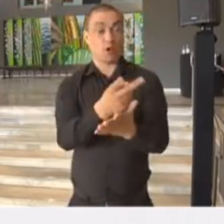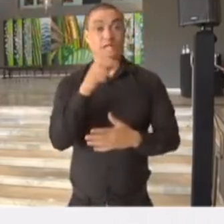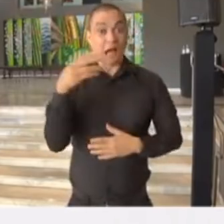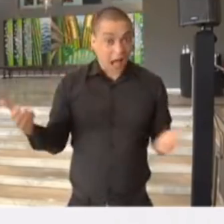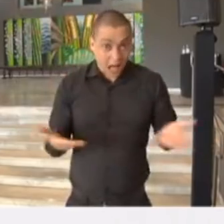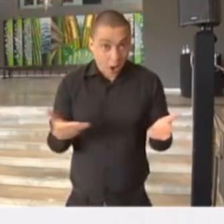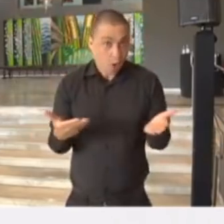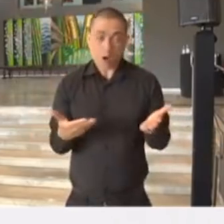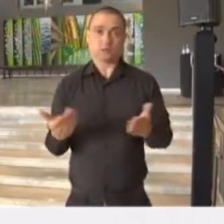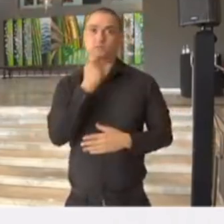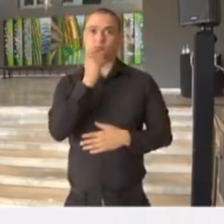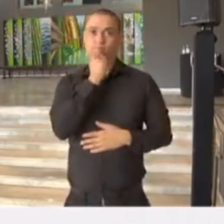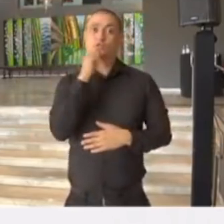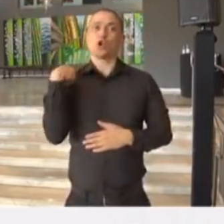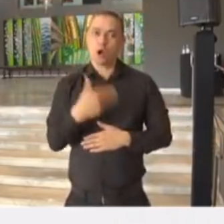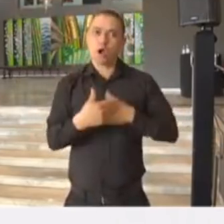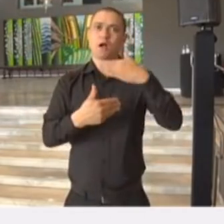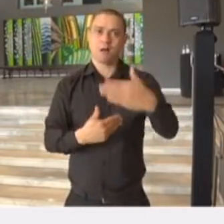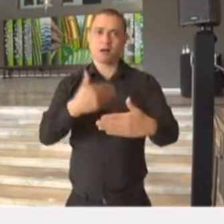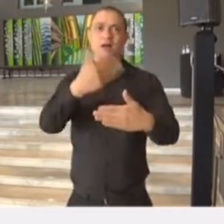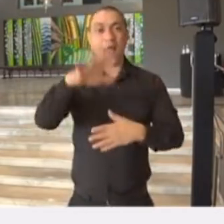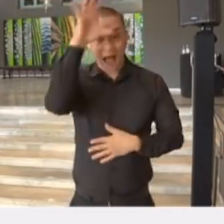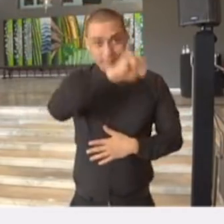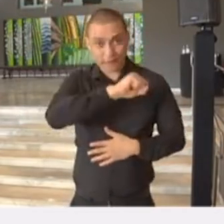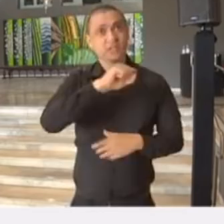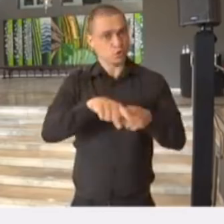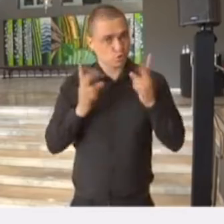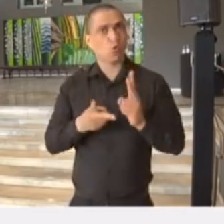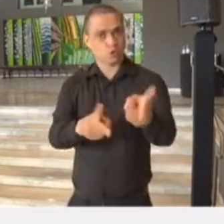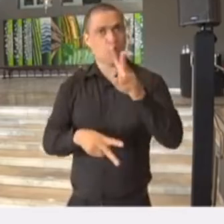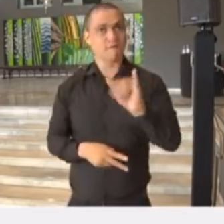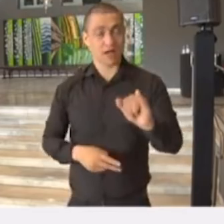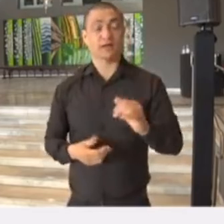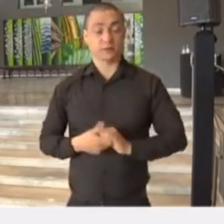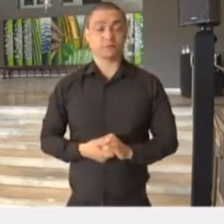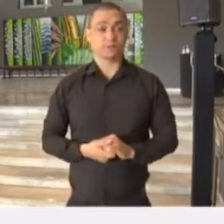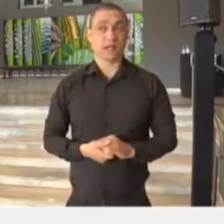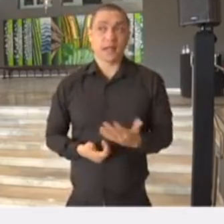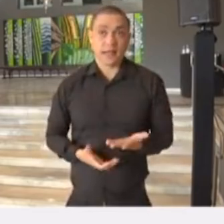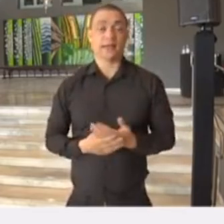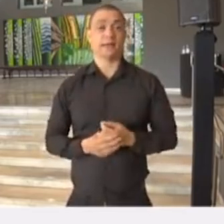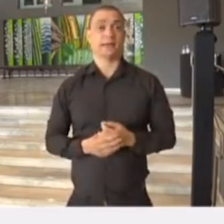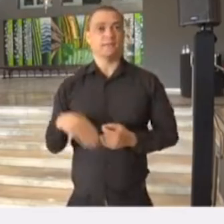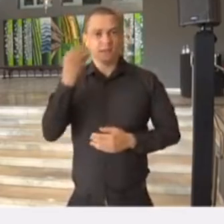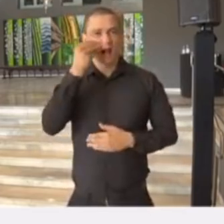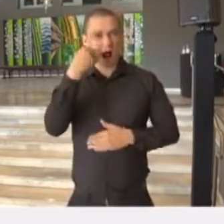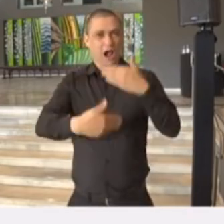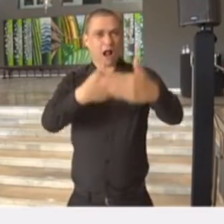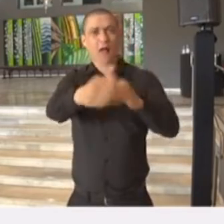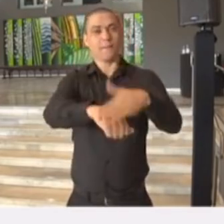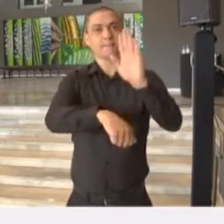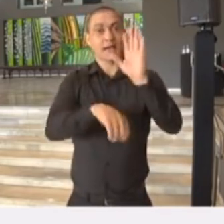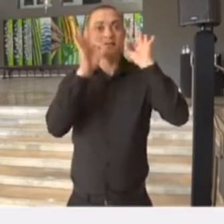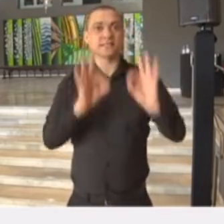Estamos ainda em um processo de aprendizagem, e vamos continuar aprendendo. Vamos avançar, certamente,